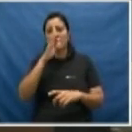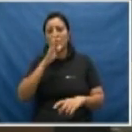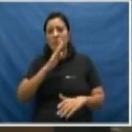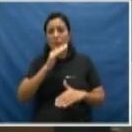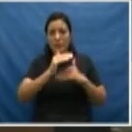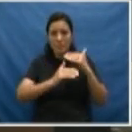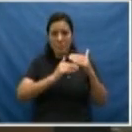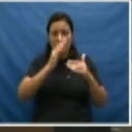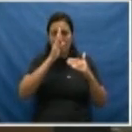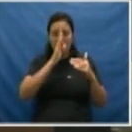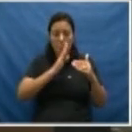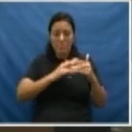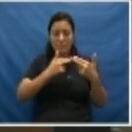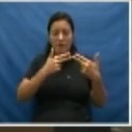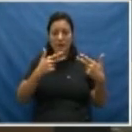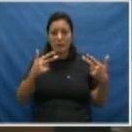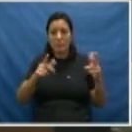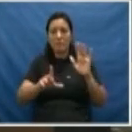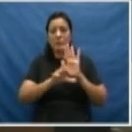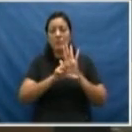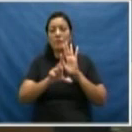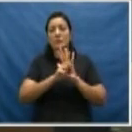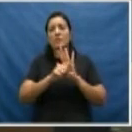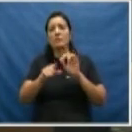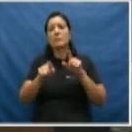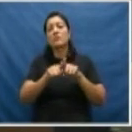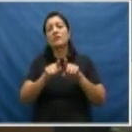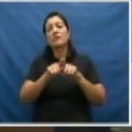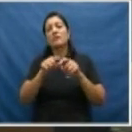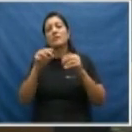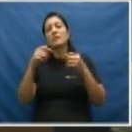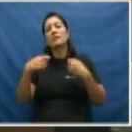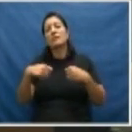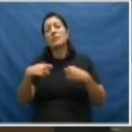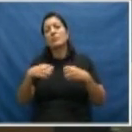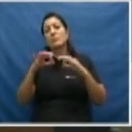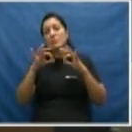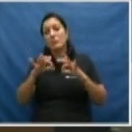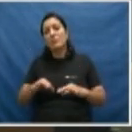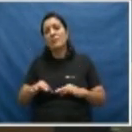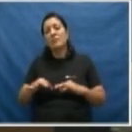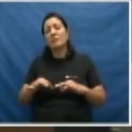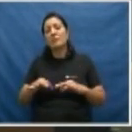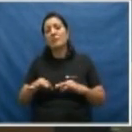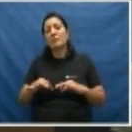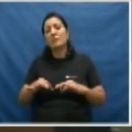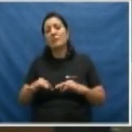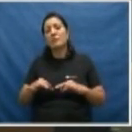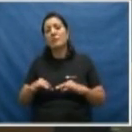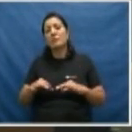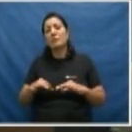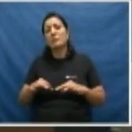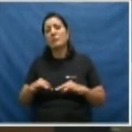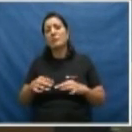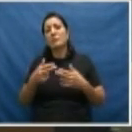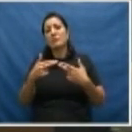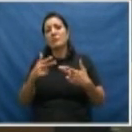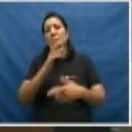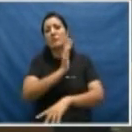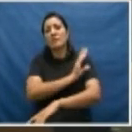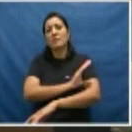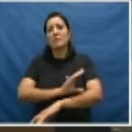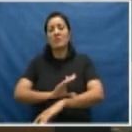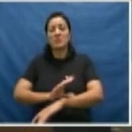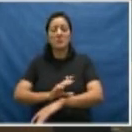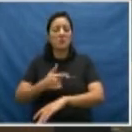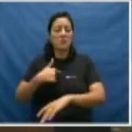avançamos bastante em termos de legislação, nós precisamos ainda avançar na prática, no combate às questões culturais, do